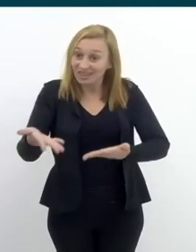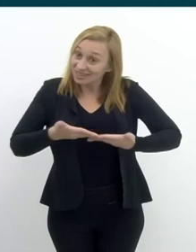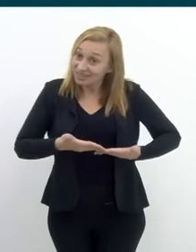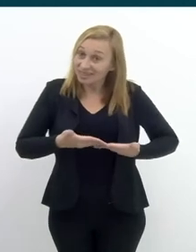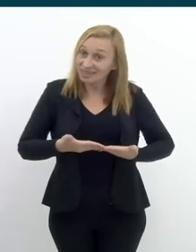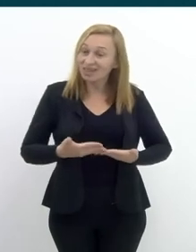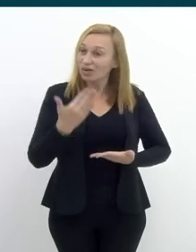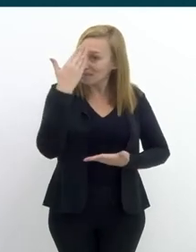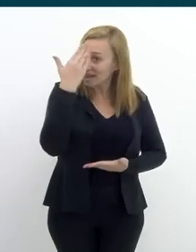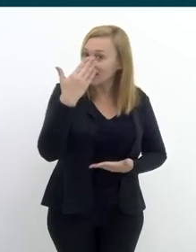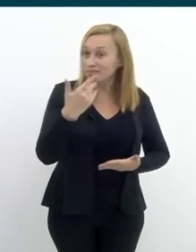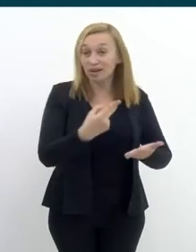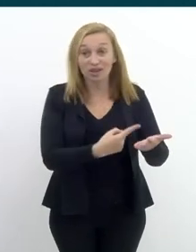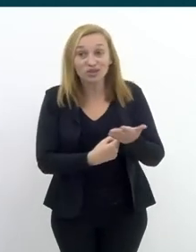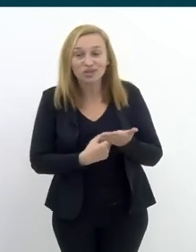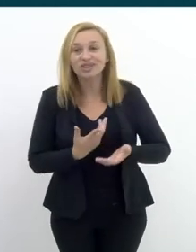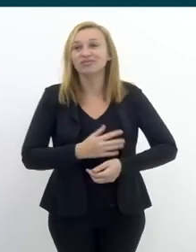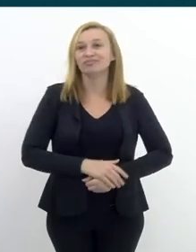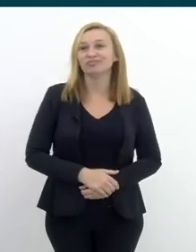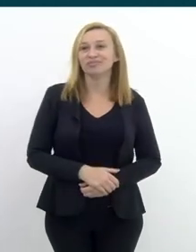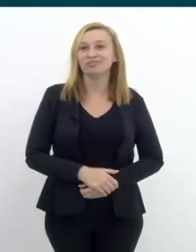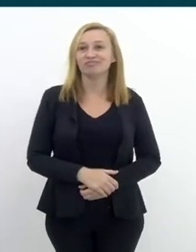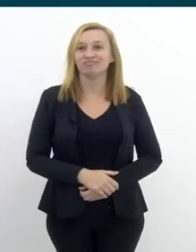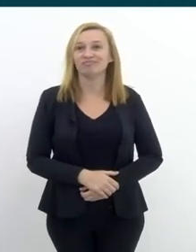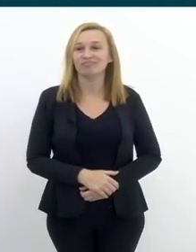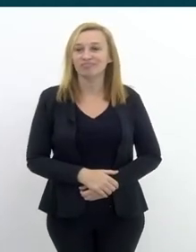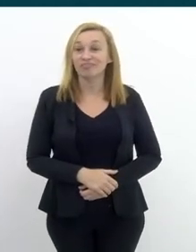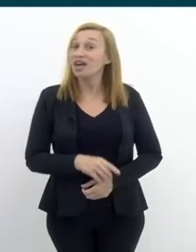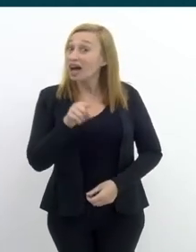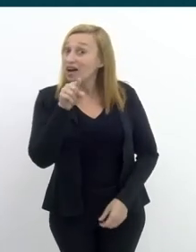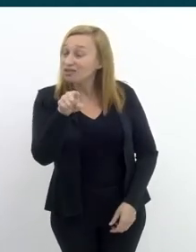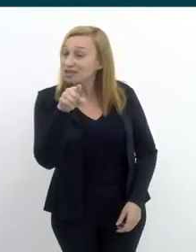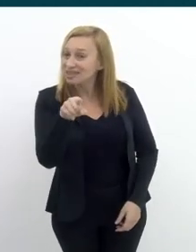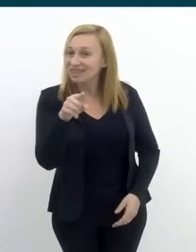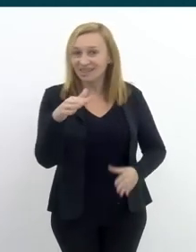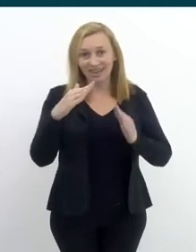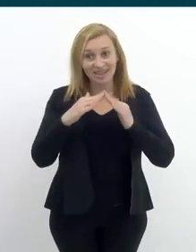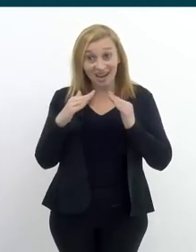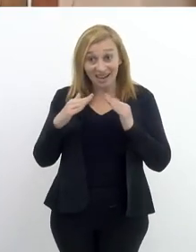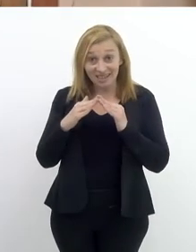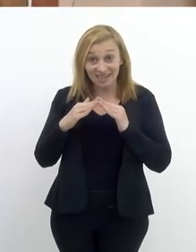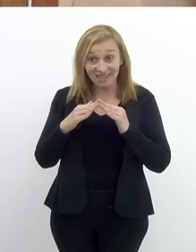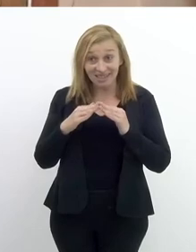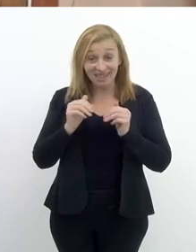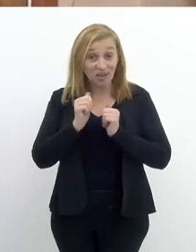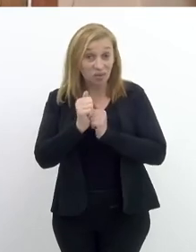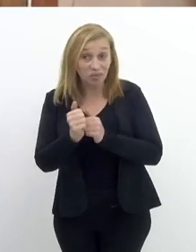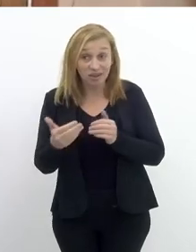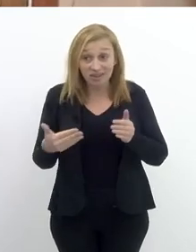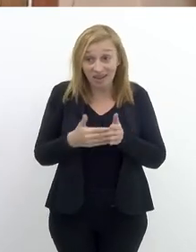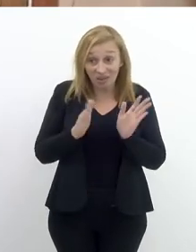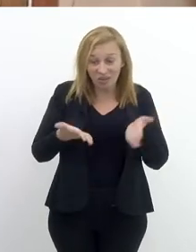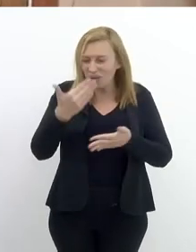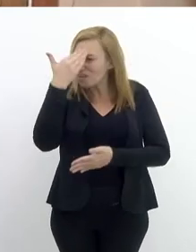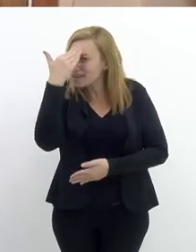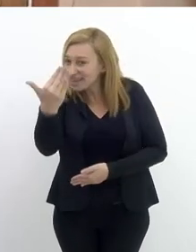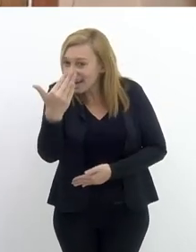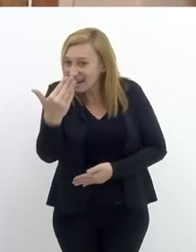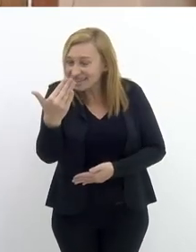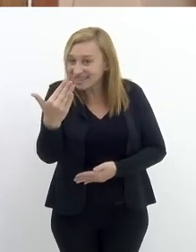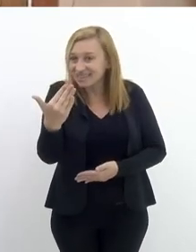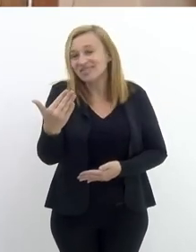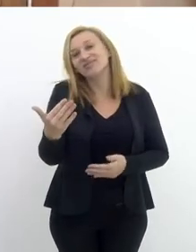foi um prazer receber vocês aqui, muito obrigado pela contribuição e a você que está em casa, nos